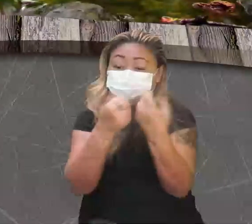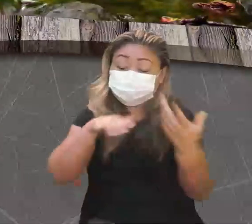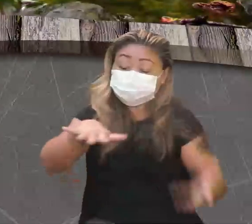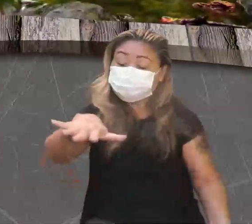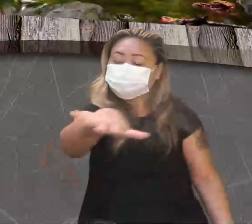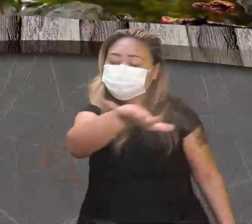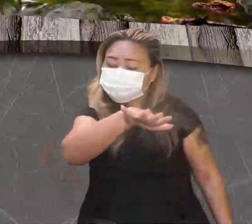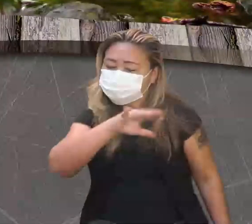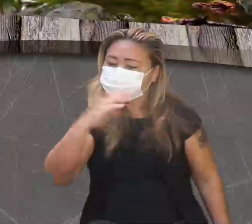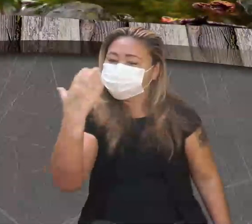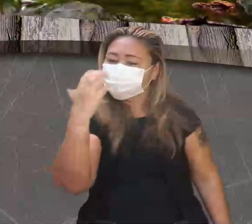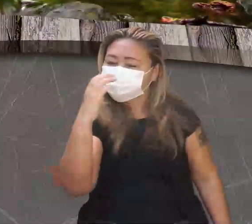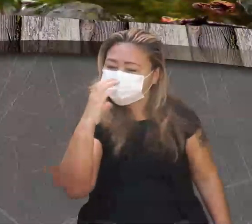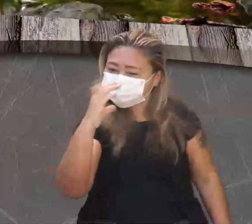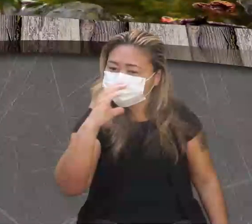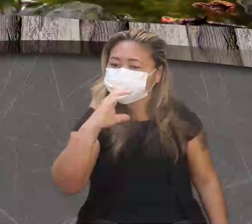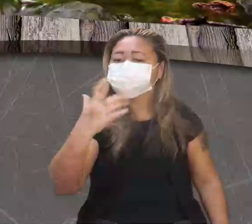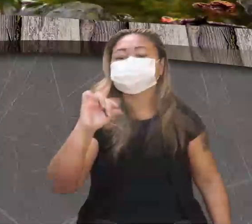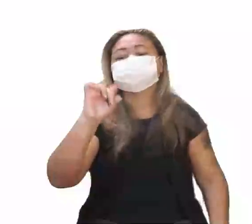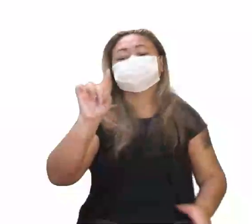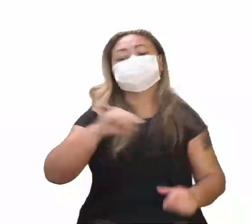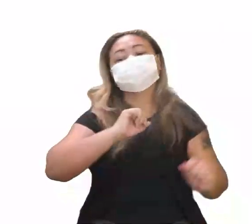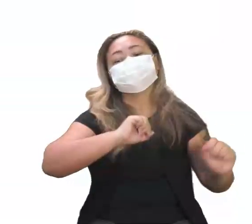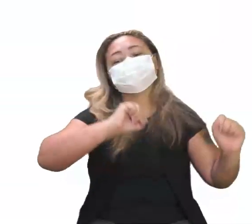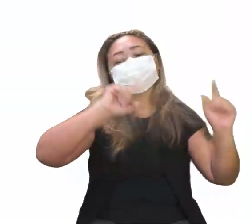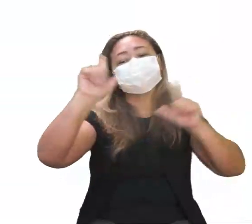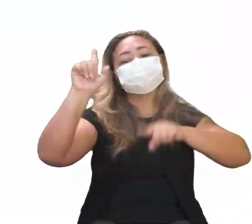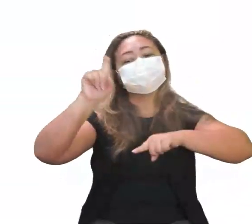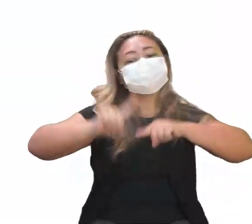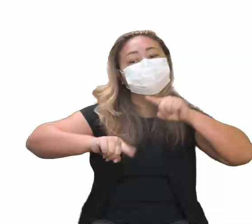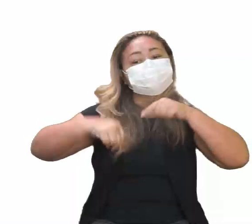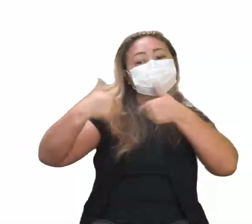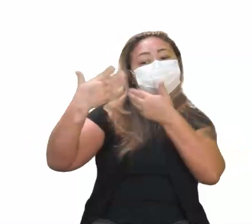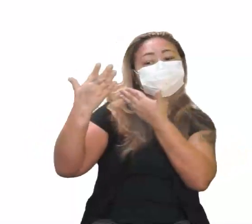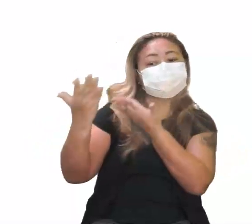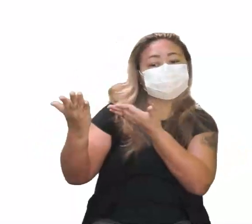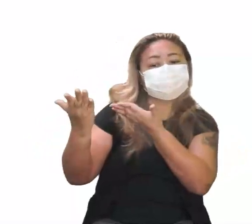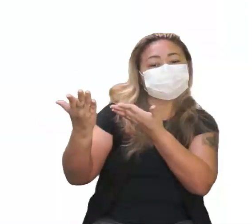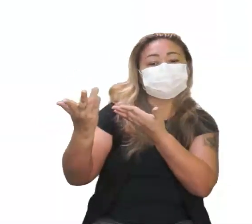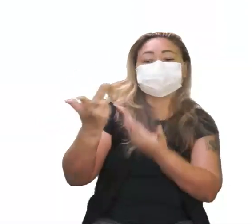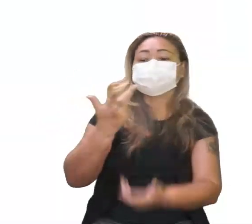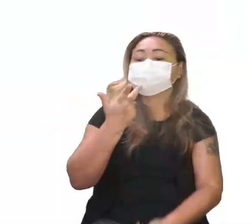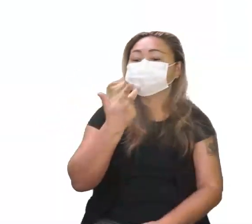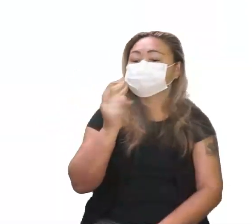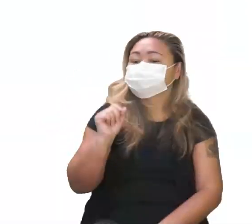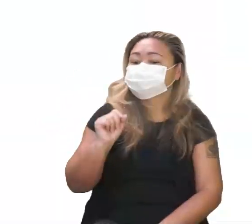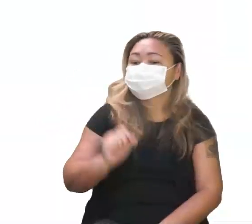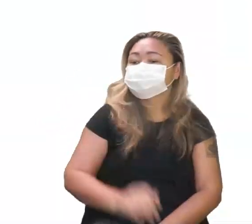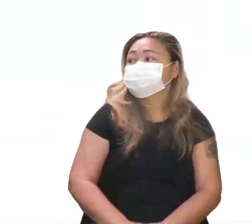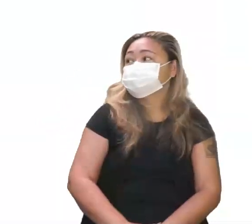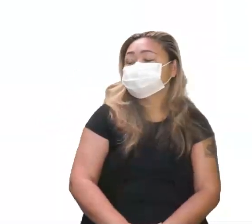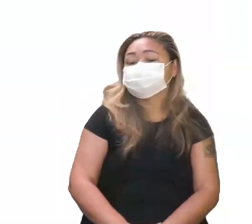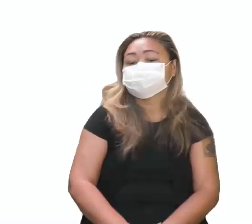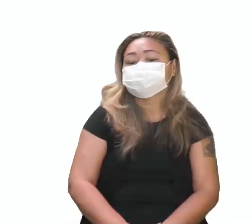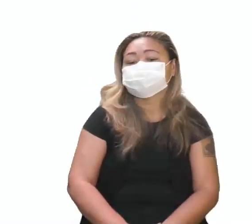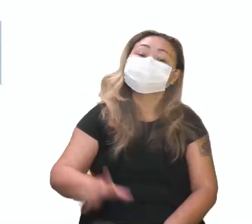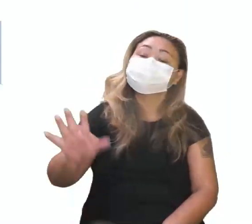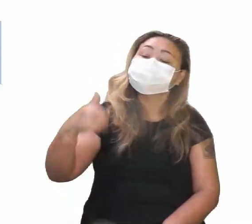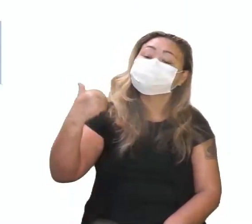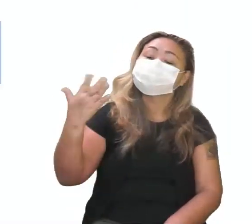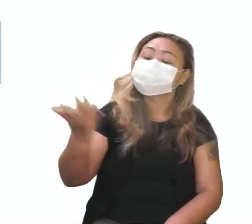científico, né? Joga lá na tela o nosso material. Então, olha lá. Nós falamos sobre,